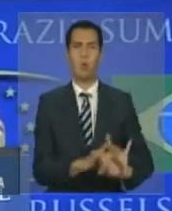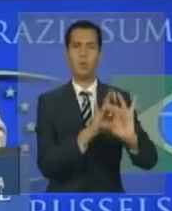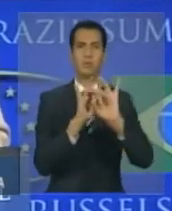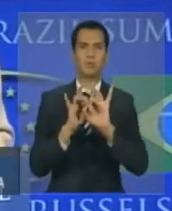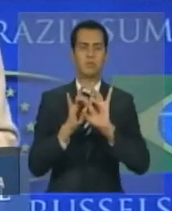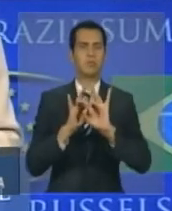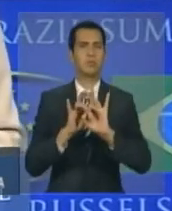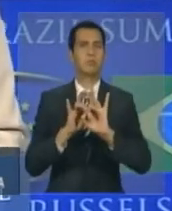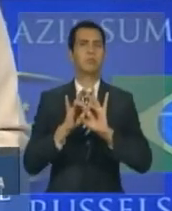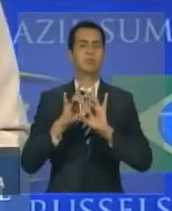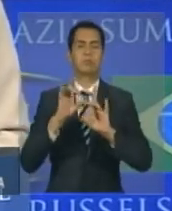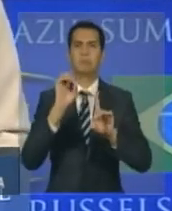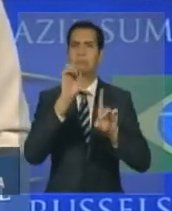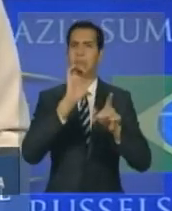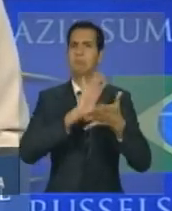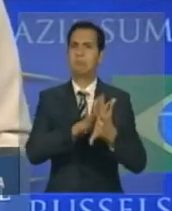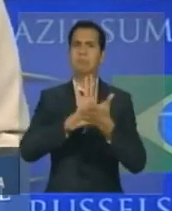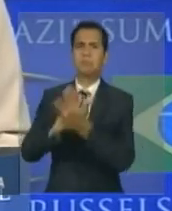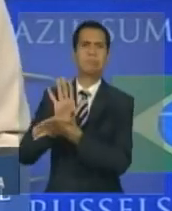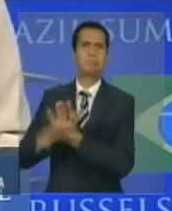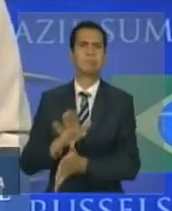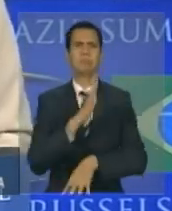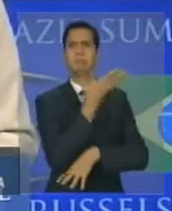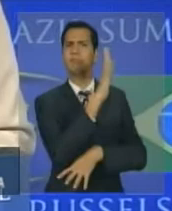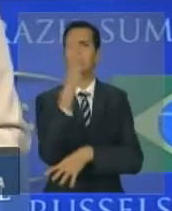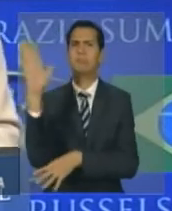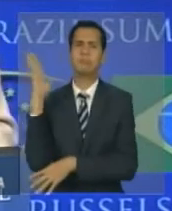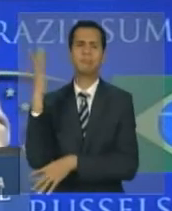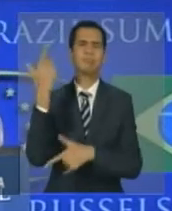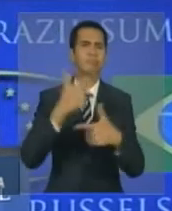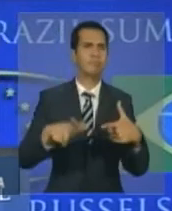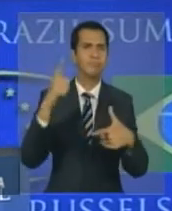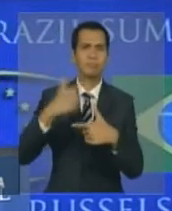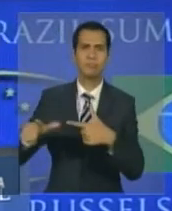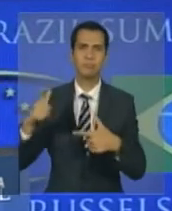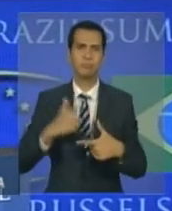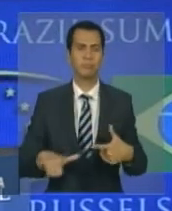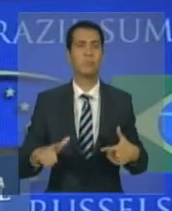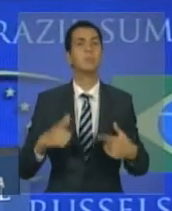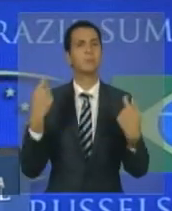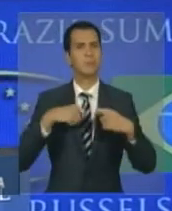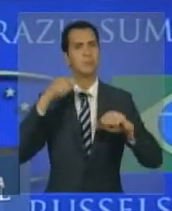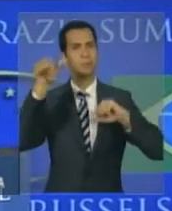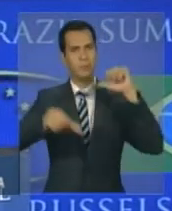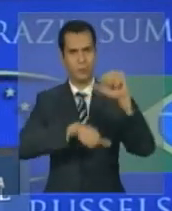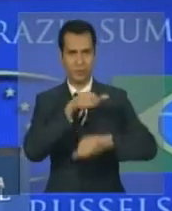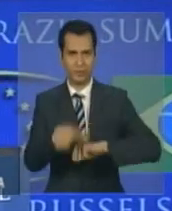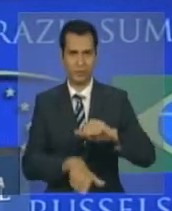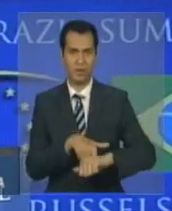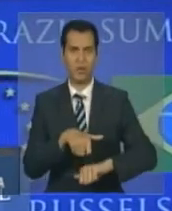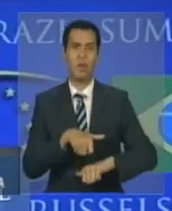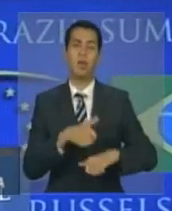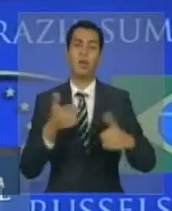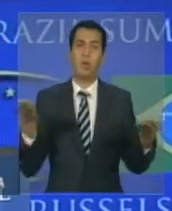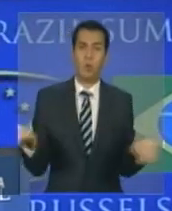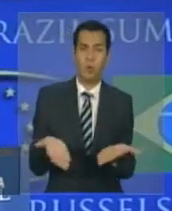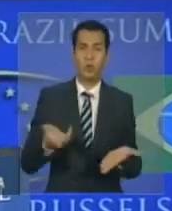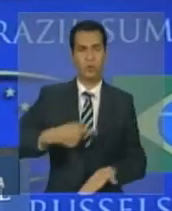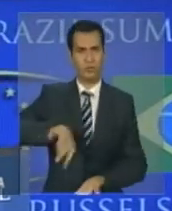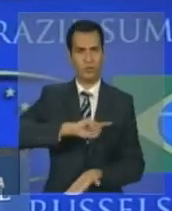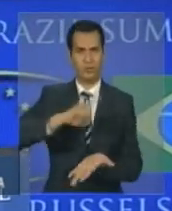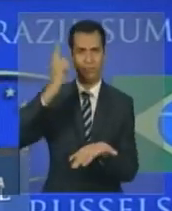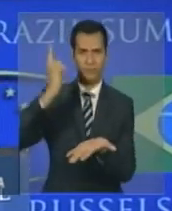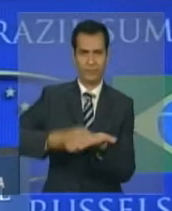ponto de vista ambiental, social e econômico. Com a versão atualizada do plano de ação que adotamos hoje,